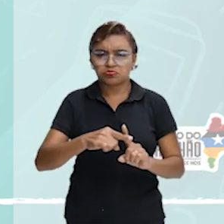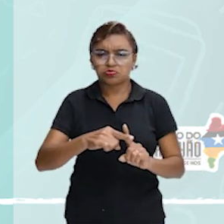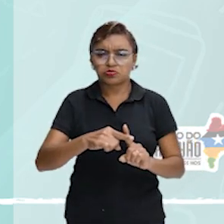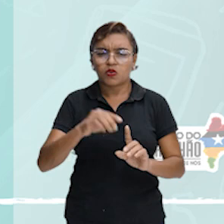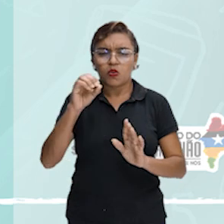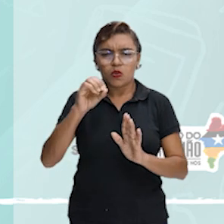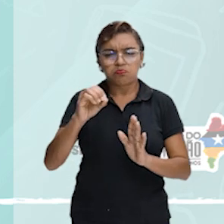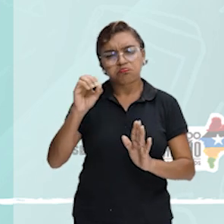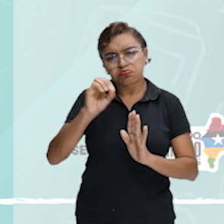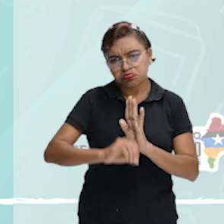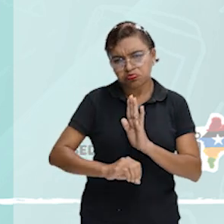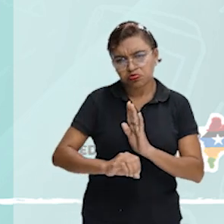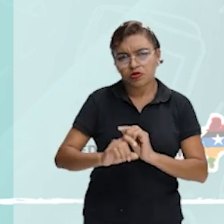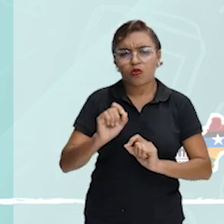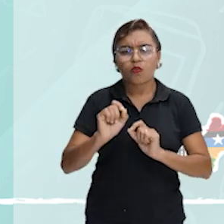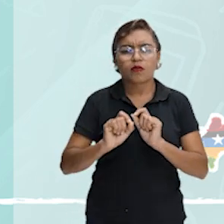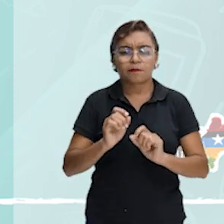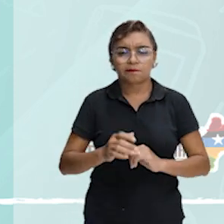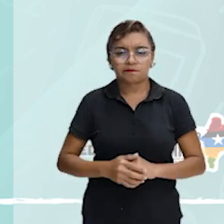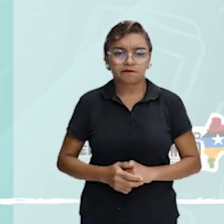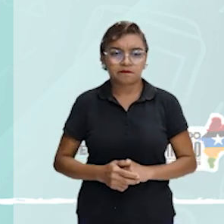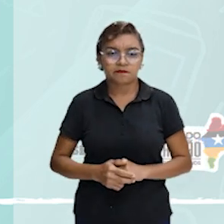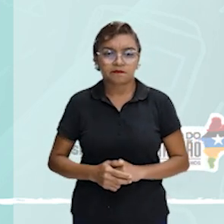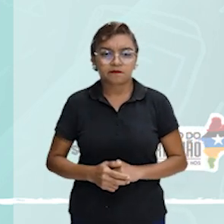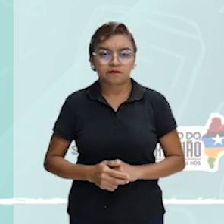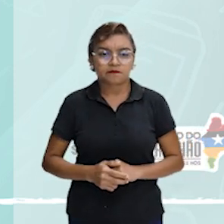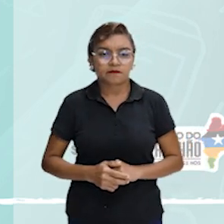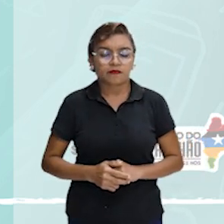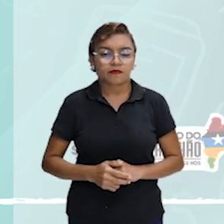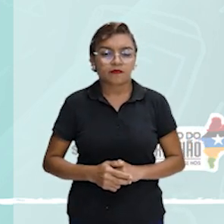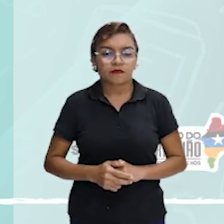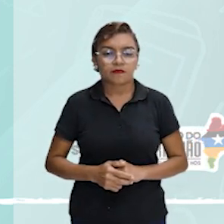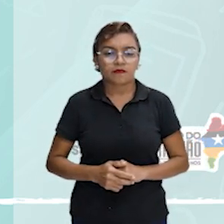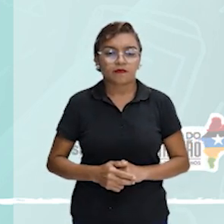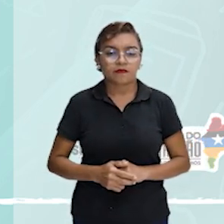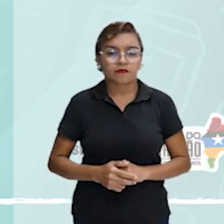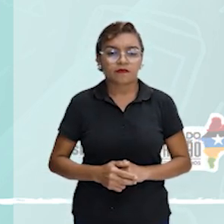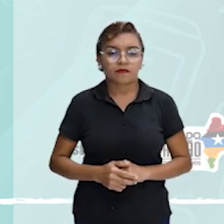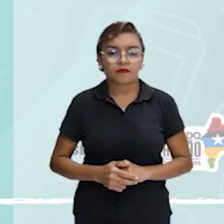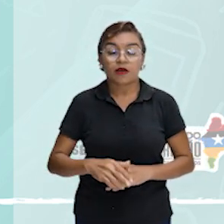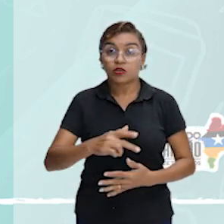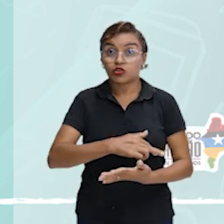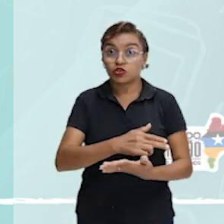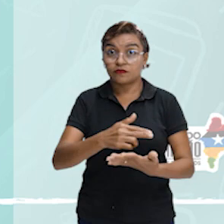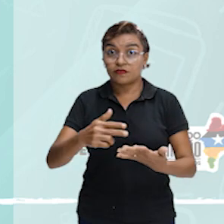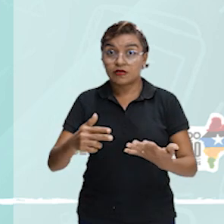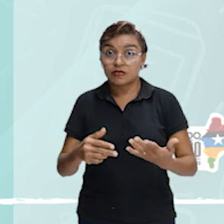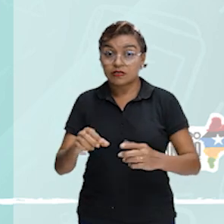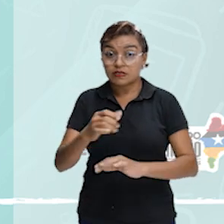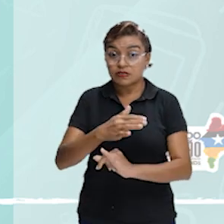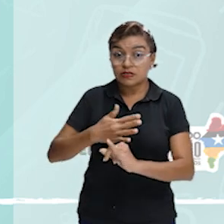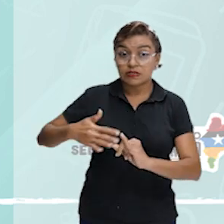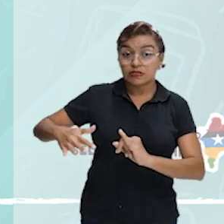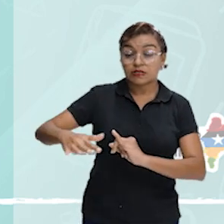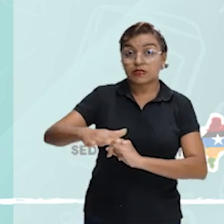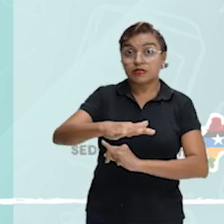originado as diferentes espécies atuais, deu-se como resultado às diferentes ilhas do arquipélago.